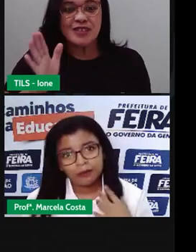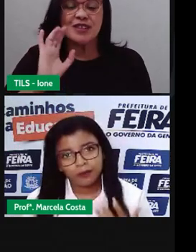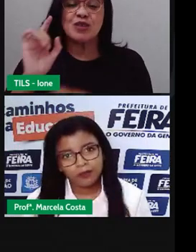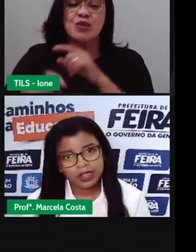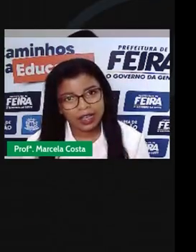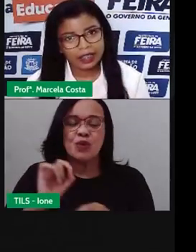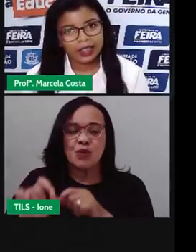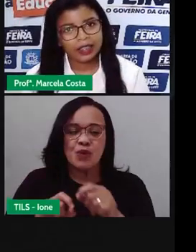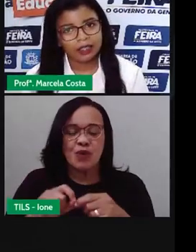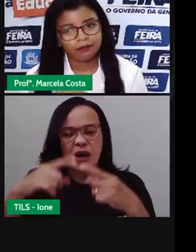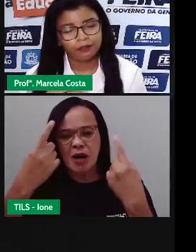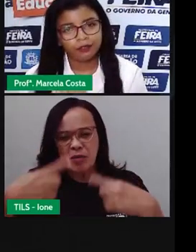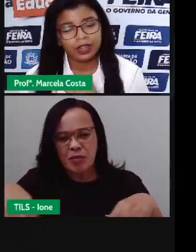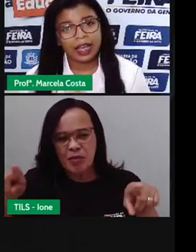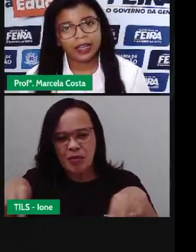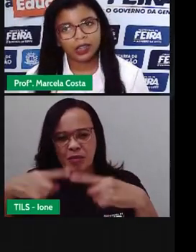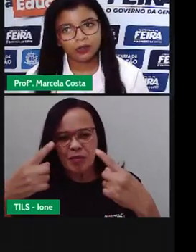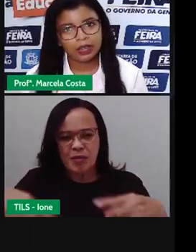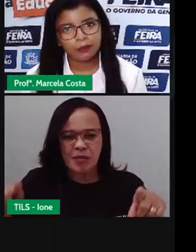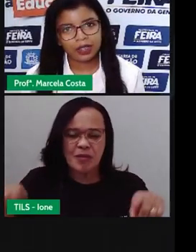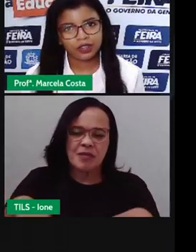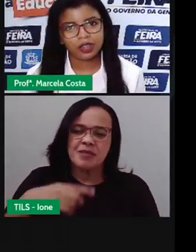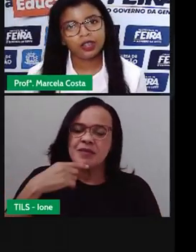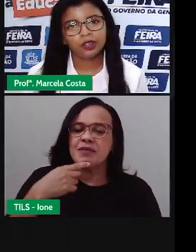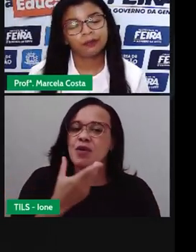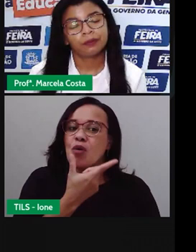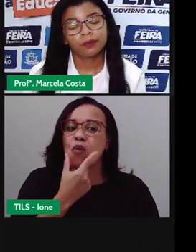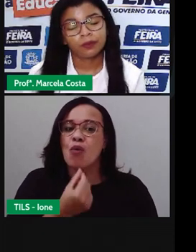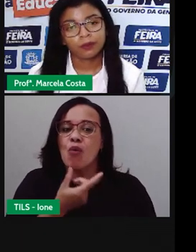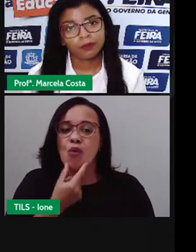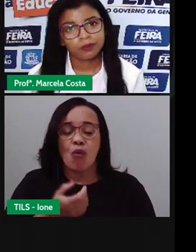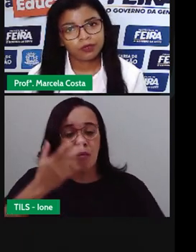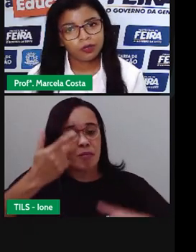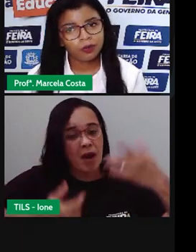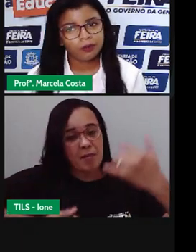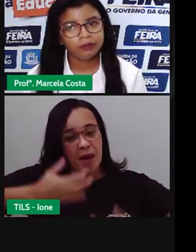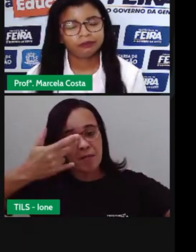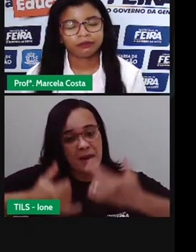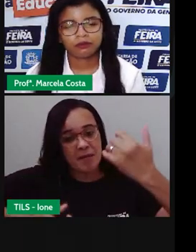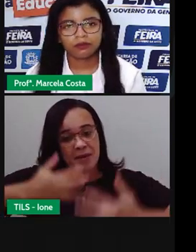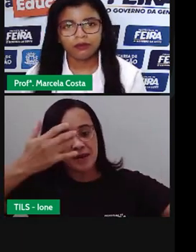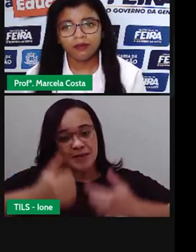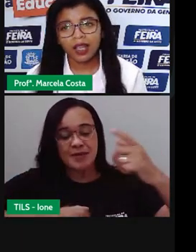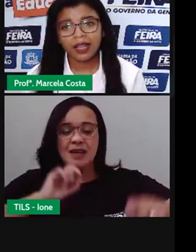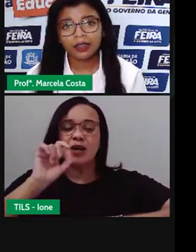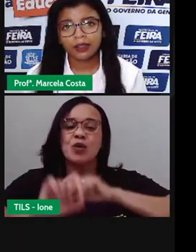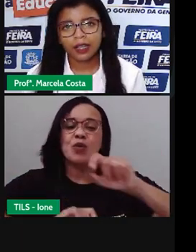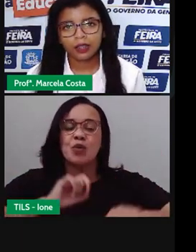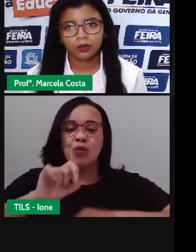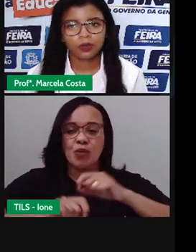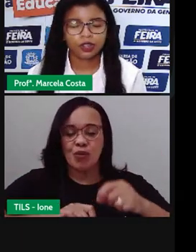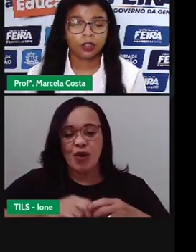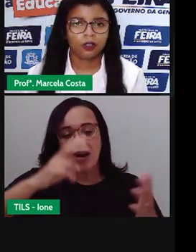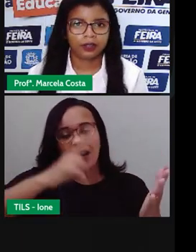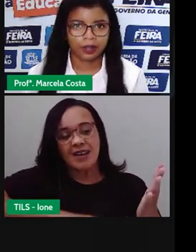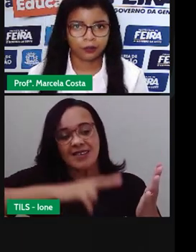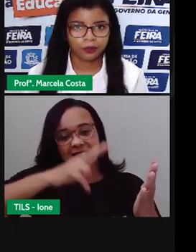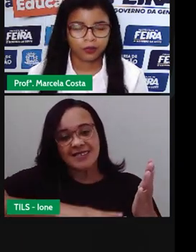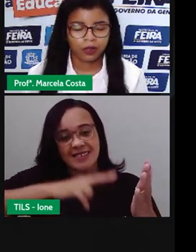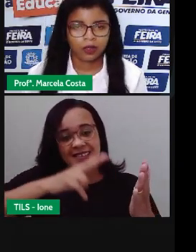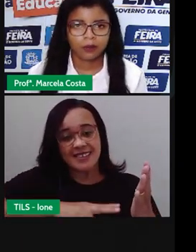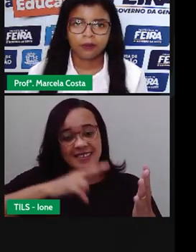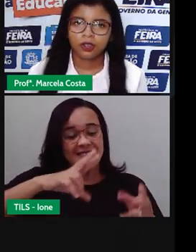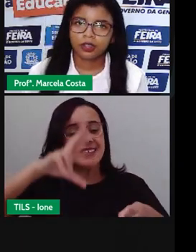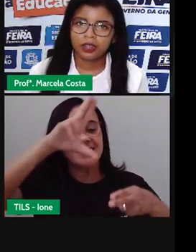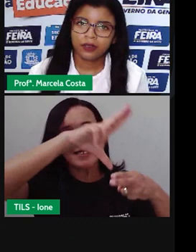Música que é a que foi narrando aí pra gente, Sobre a literatura de cordel.